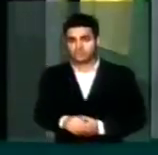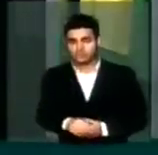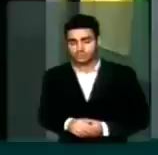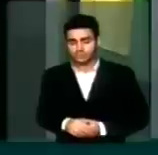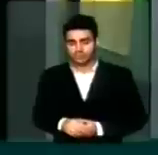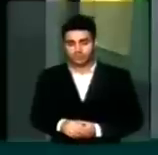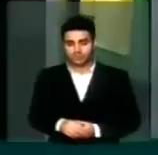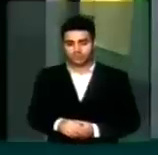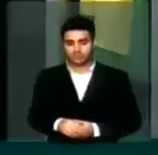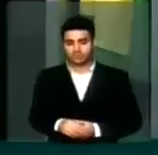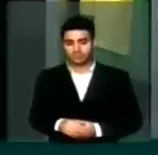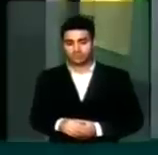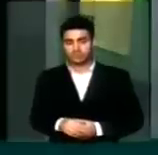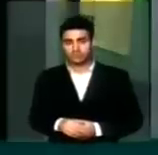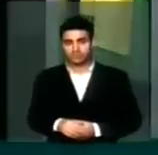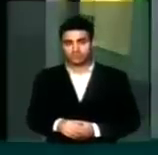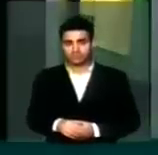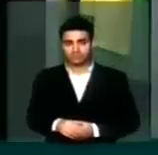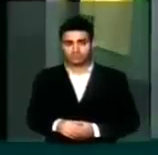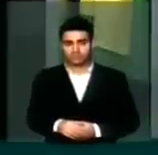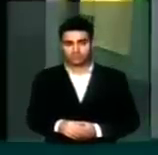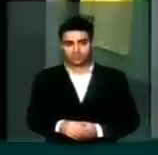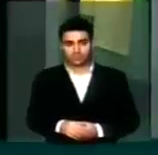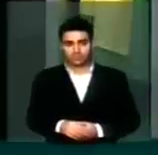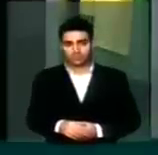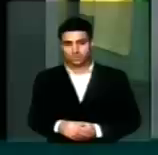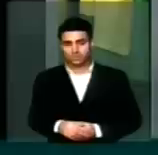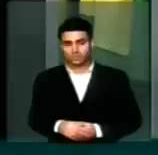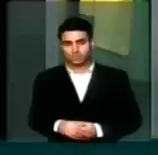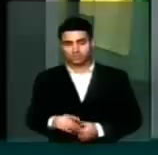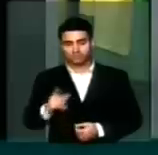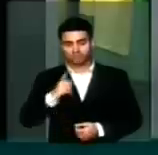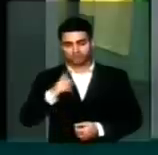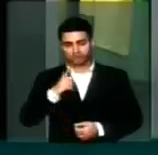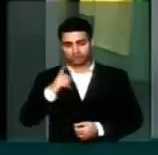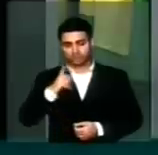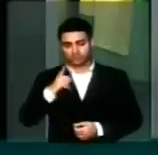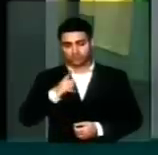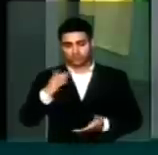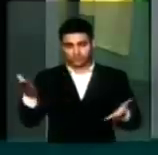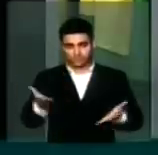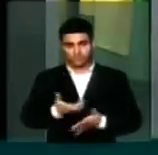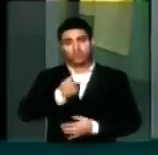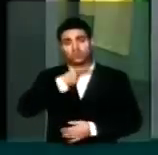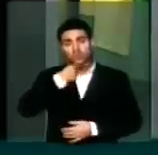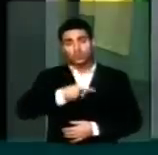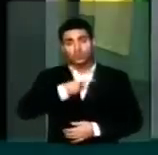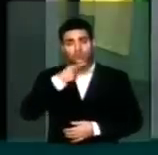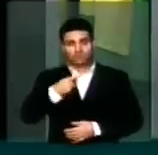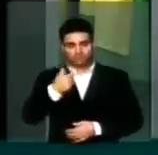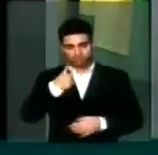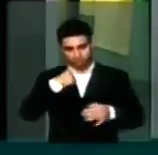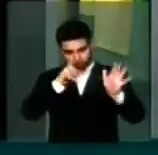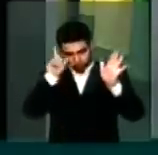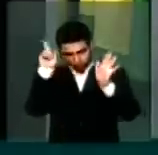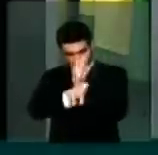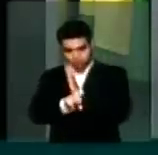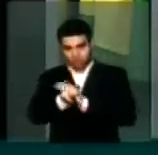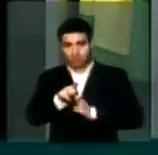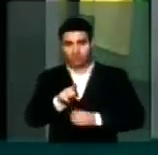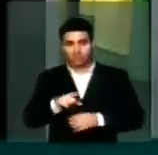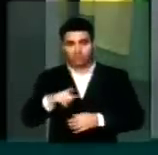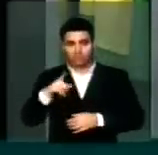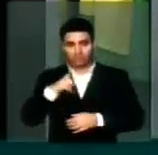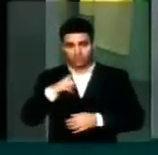uma pergunta se faz pertinente neste momento em que há um